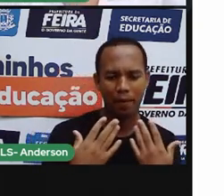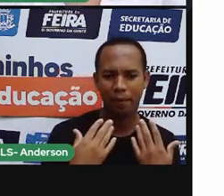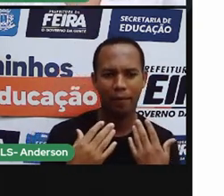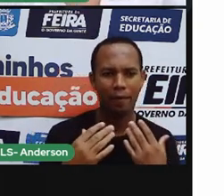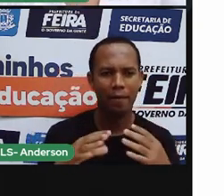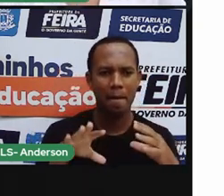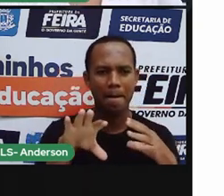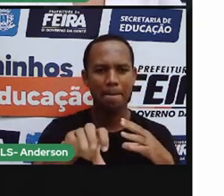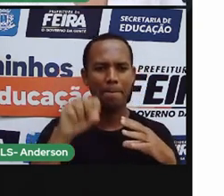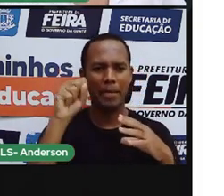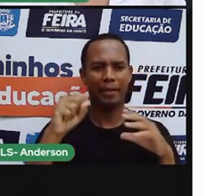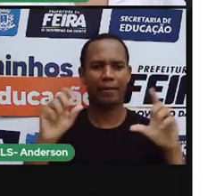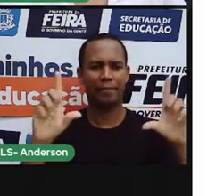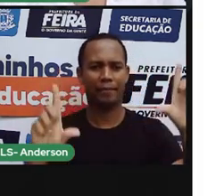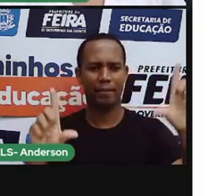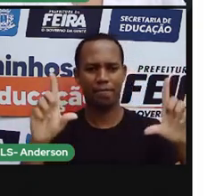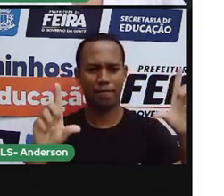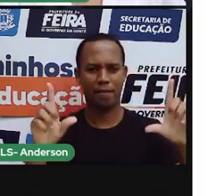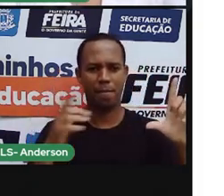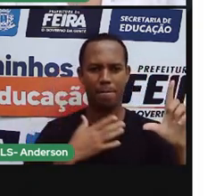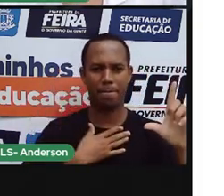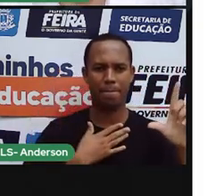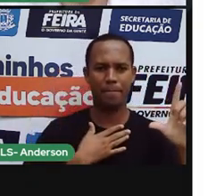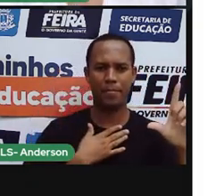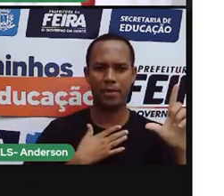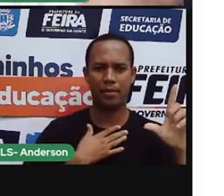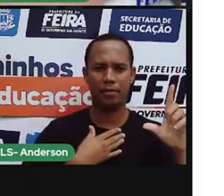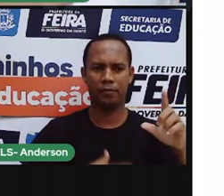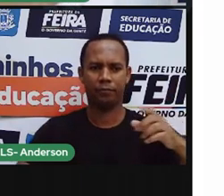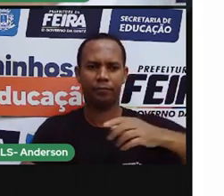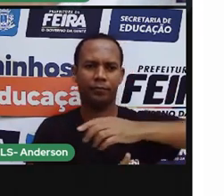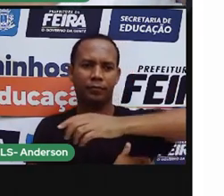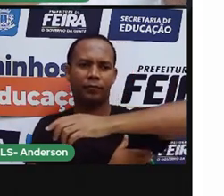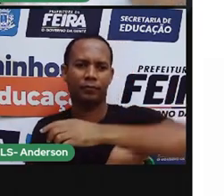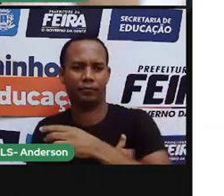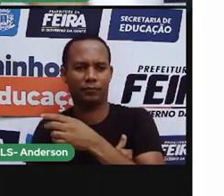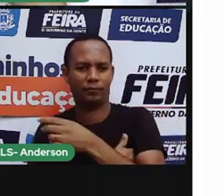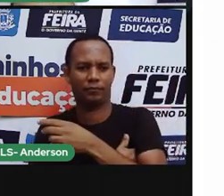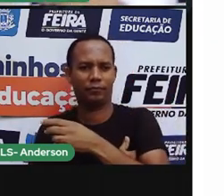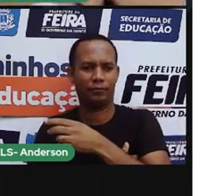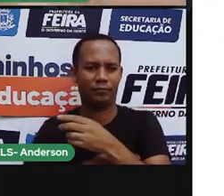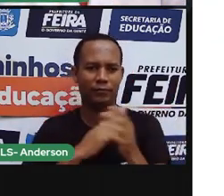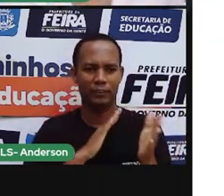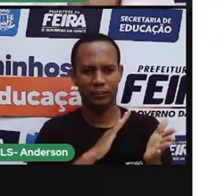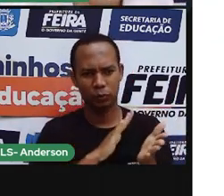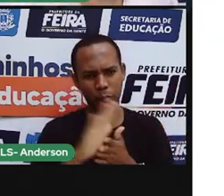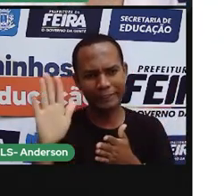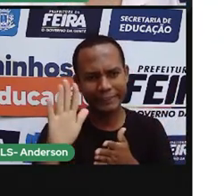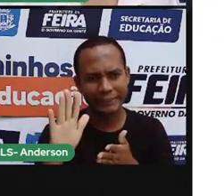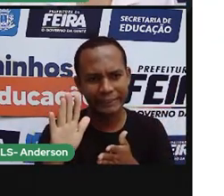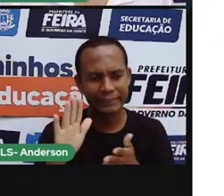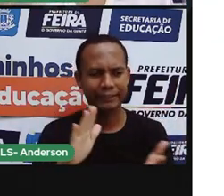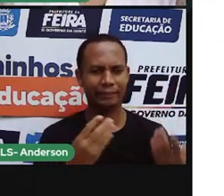TV da casa de Anderson, faço o seguinte, pego a TV, ó, aqui embaixo do braço, vou embora.